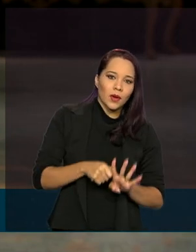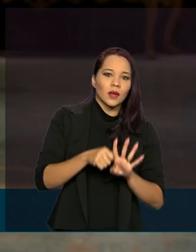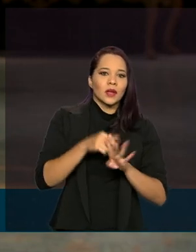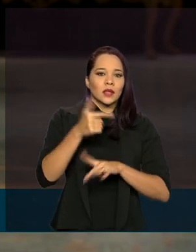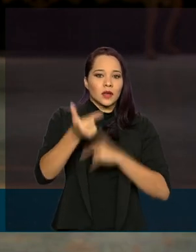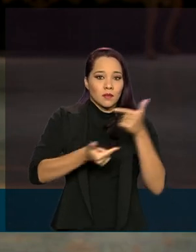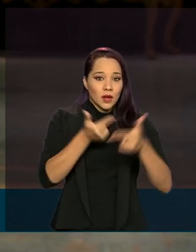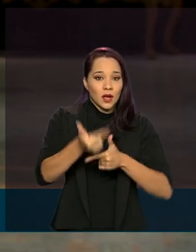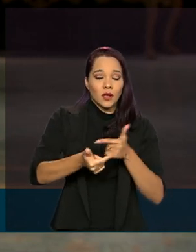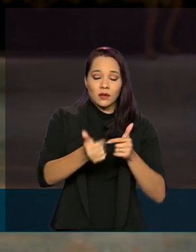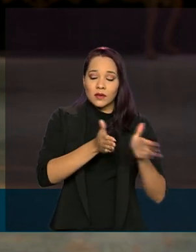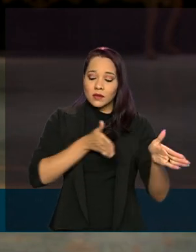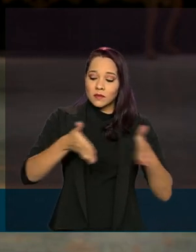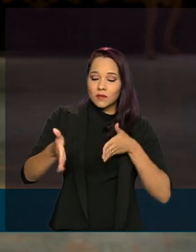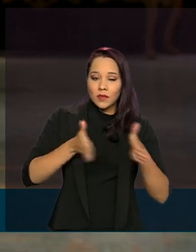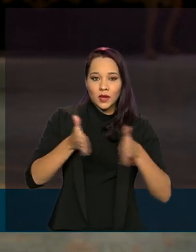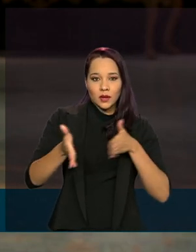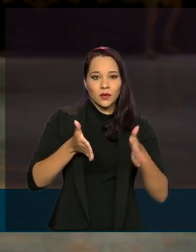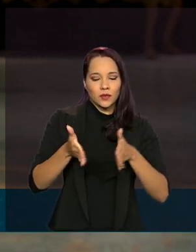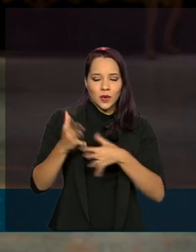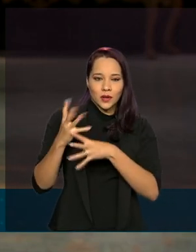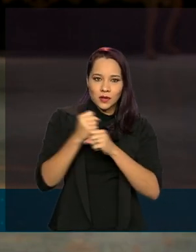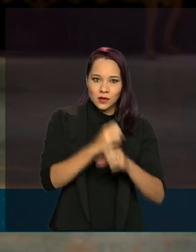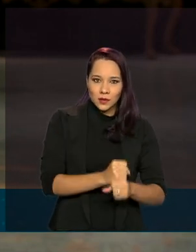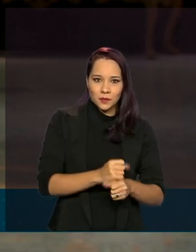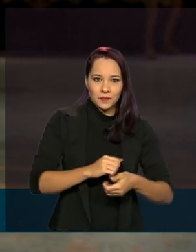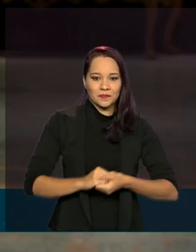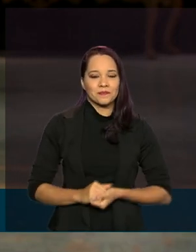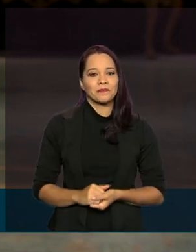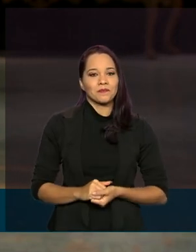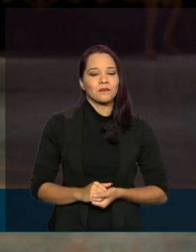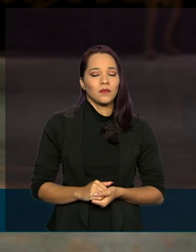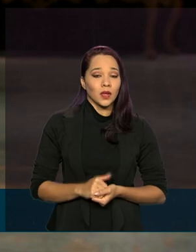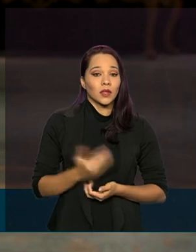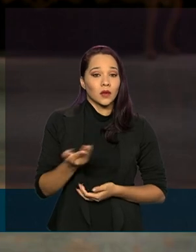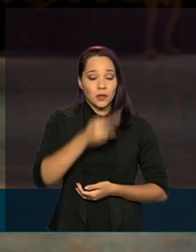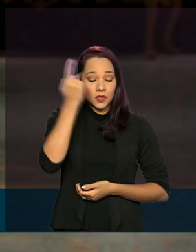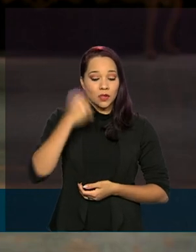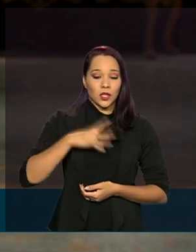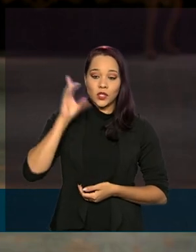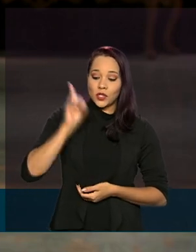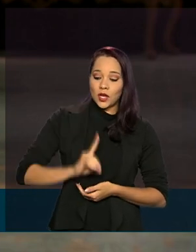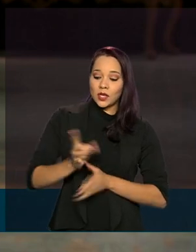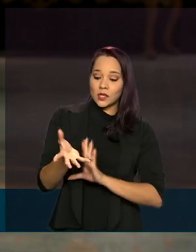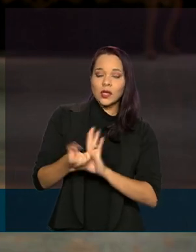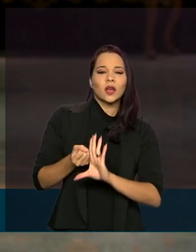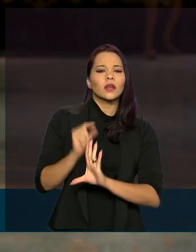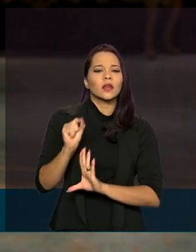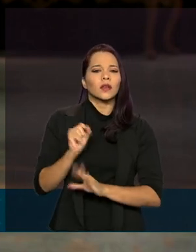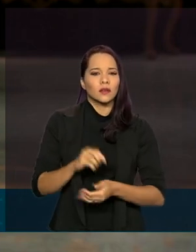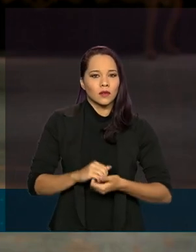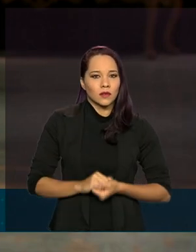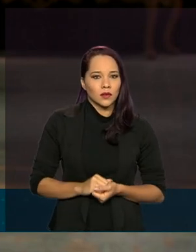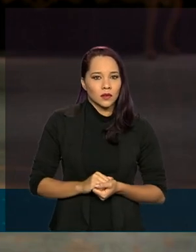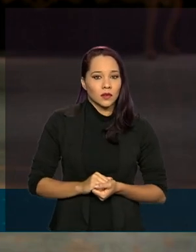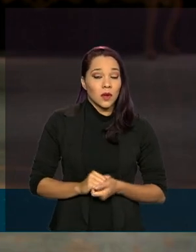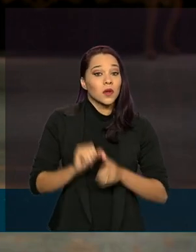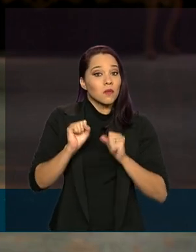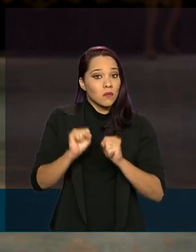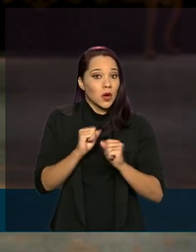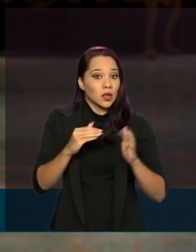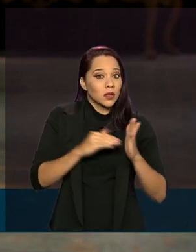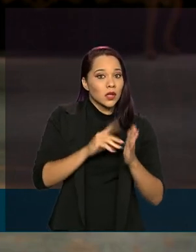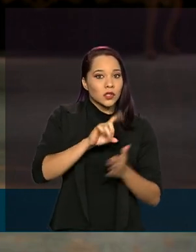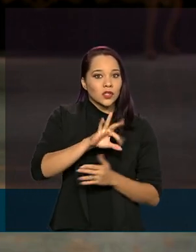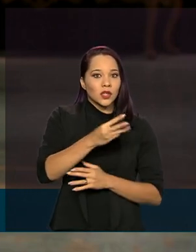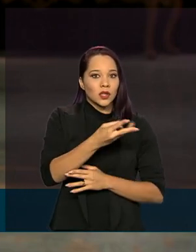no período para esse cálculo. Bom, quem tem direito a esse saque? O que pode ser feito até o dia